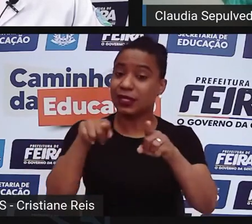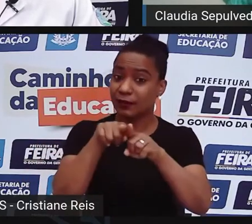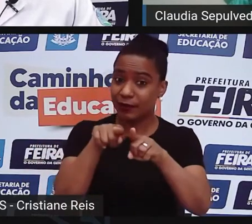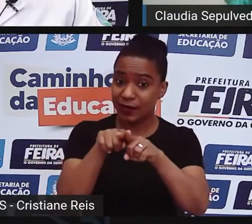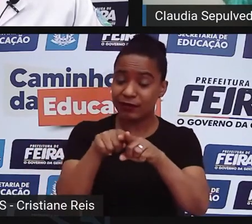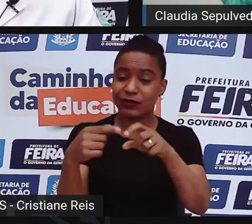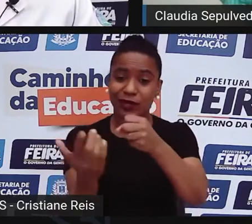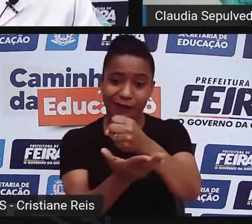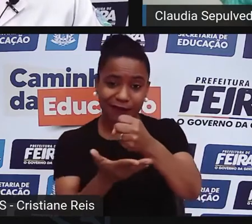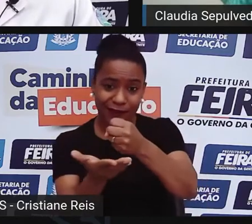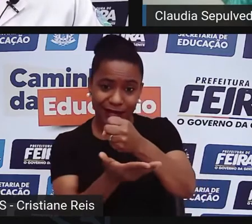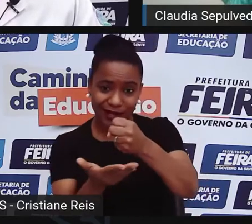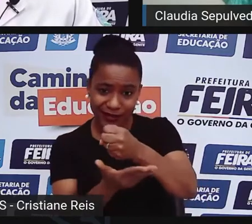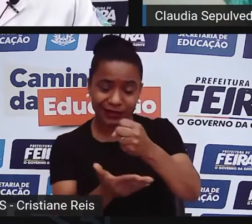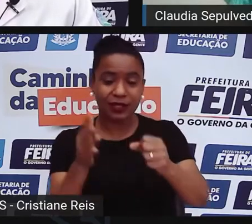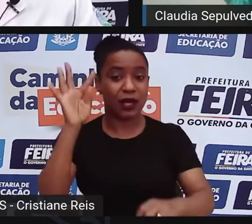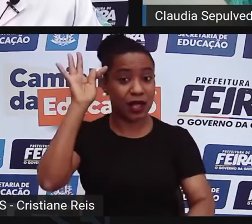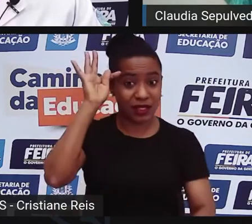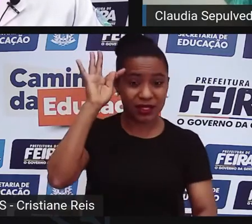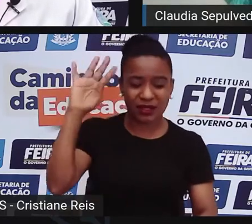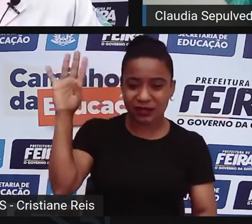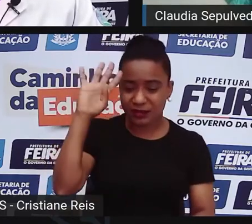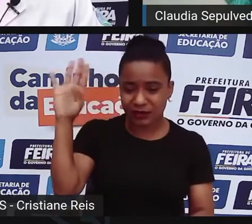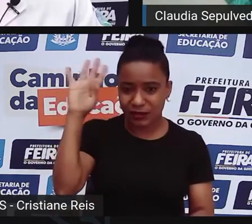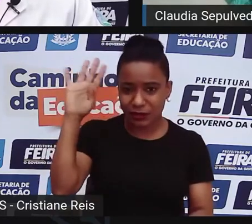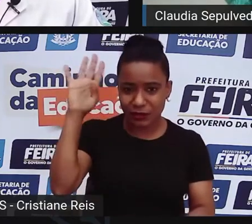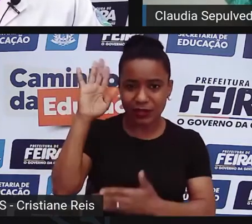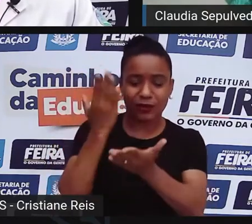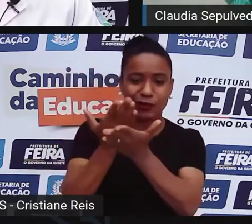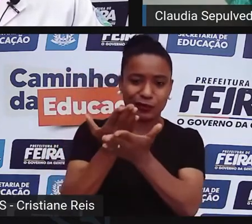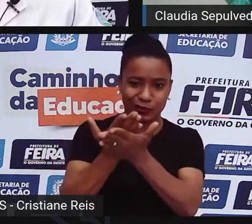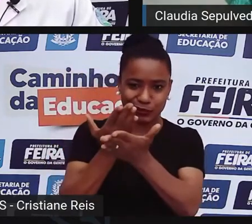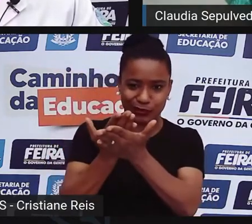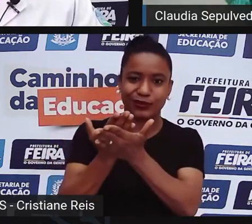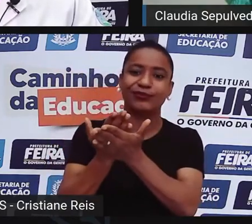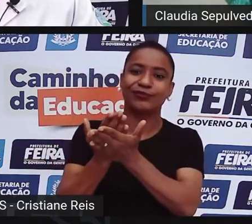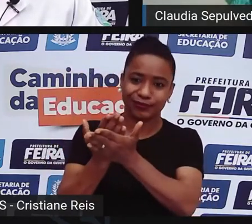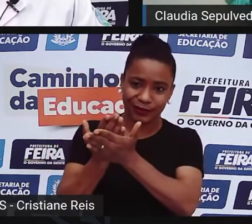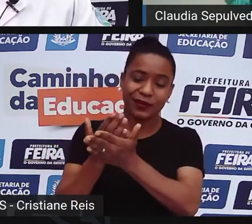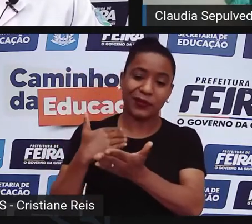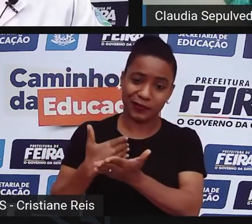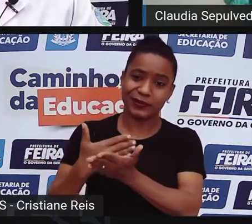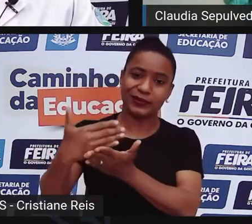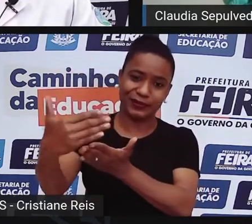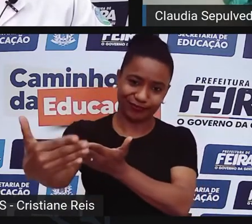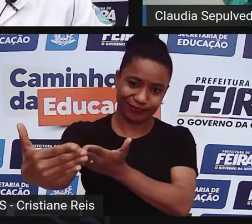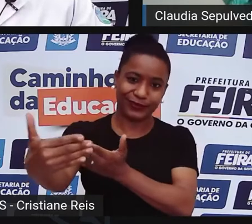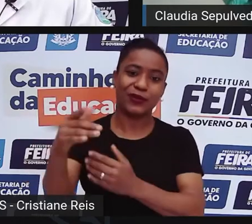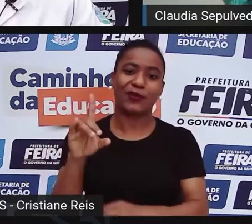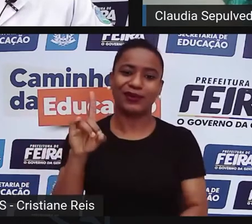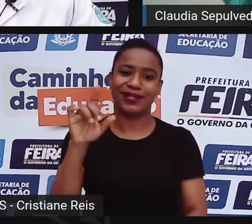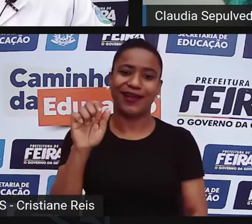uma justificativa, uma explicação para essas medidas, também com o evolucionismo darwinista. É,